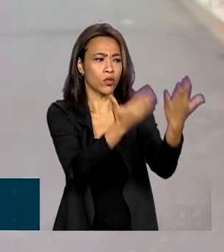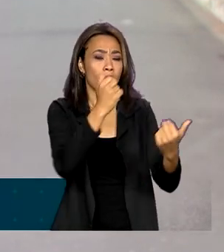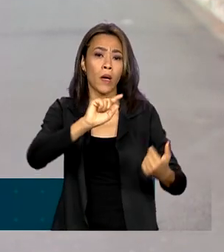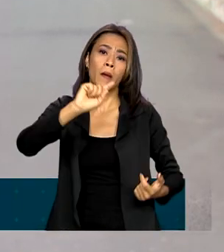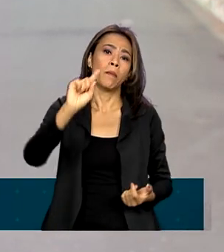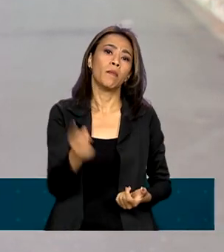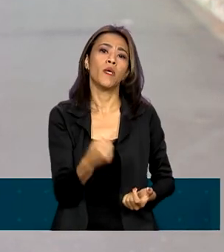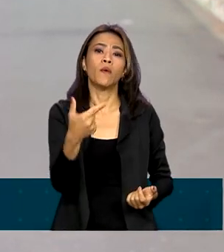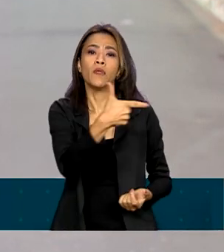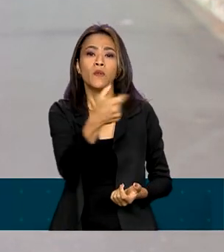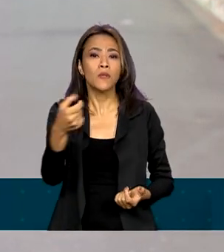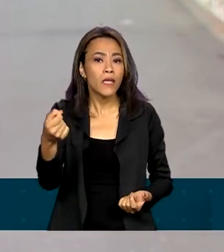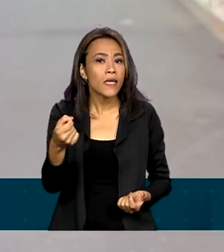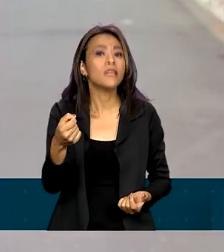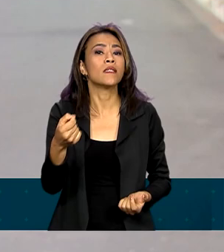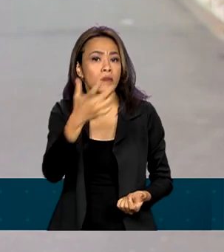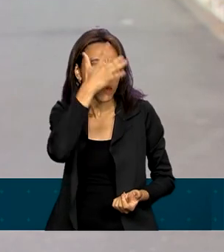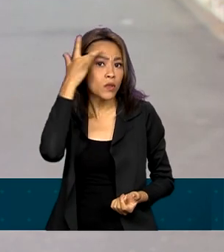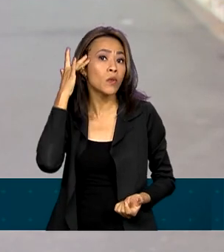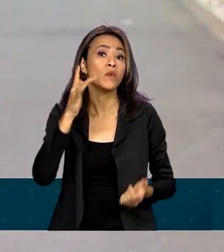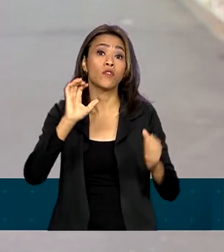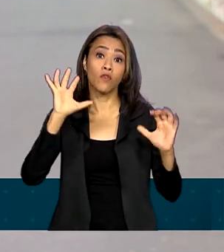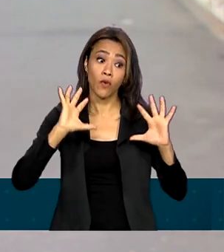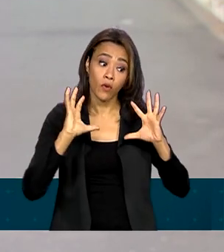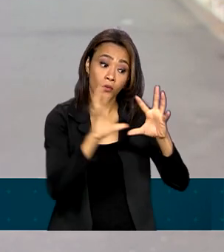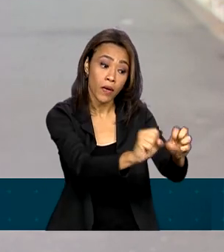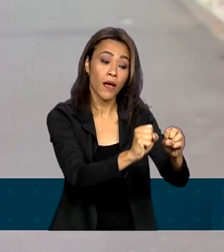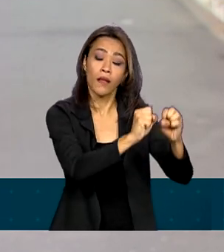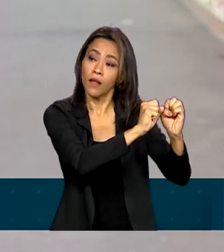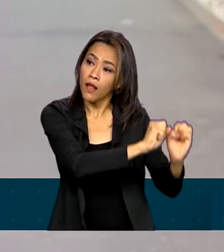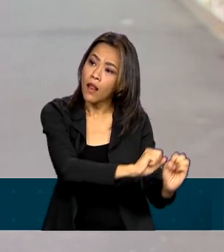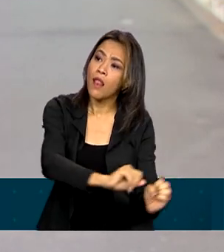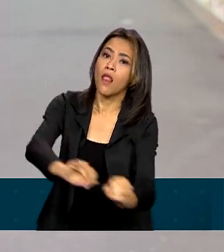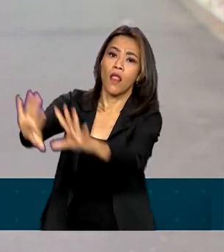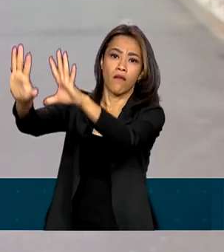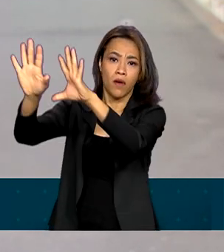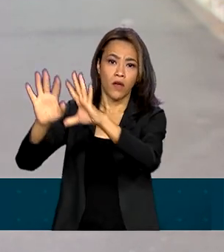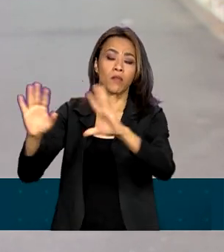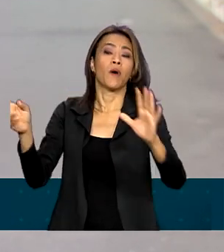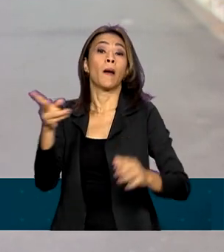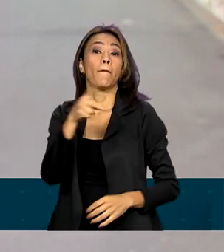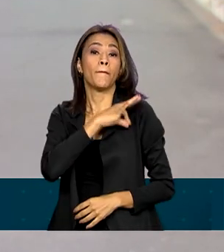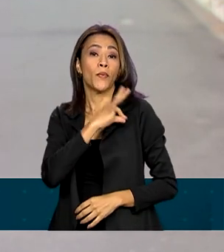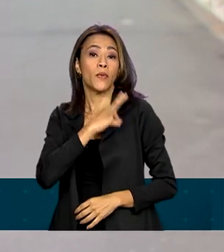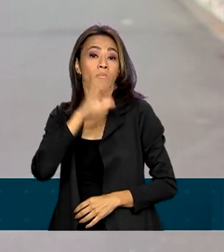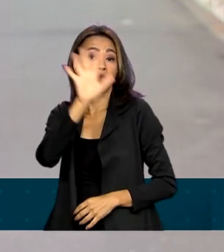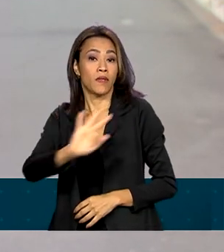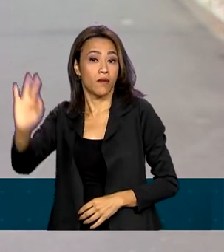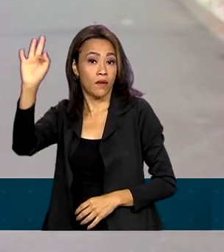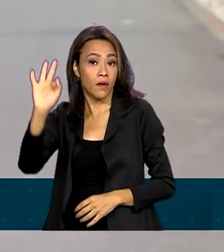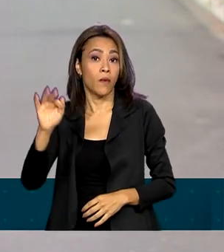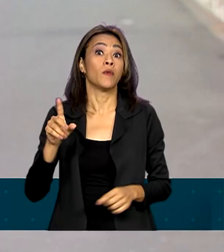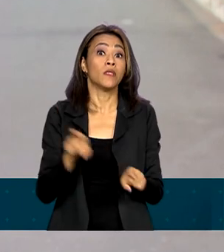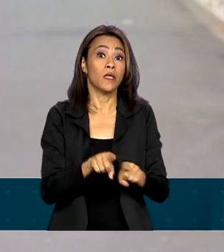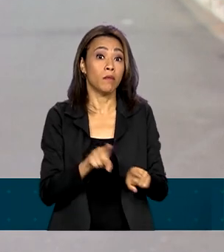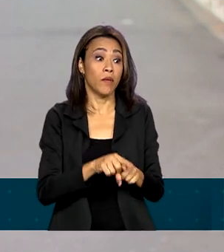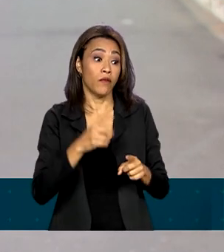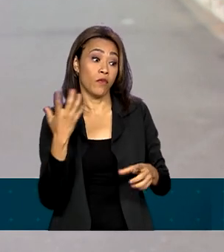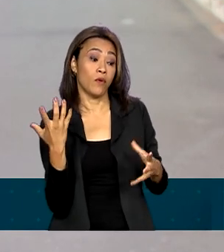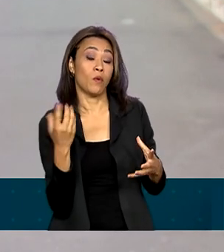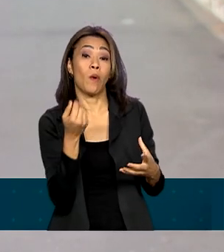.200 bolsonaristas que estavam aqui foram levados ao ginásio da Academia da Polícia Federal. Também foram apreendidos 40